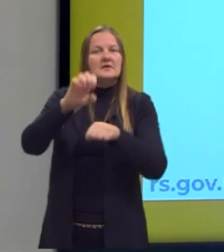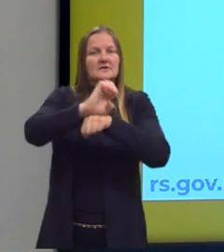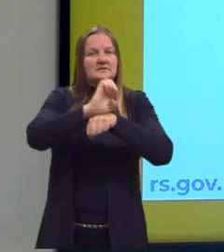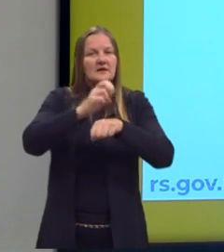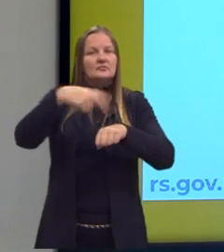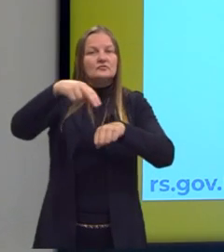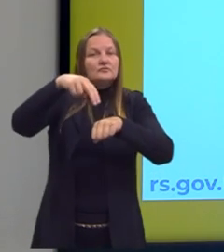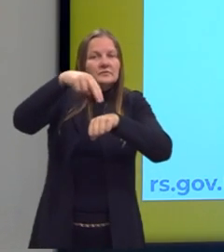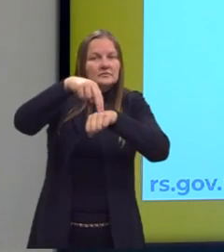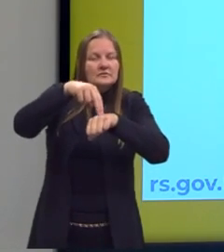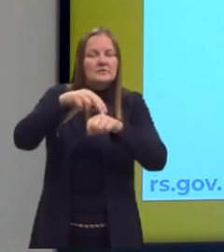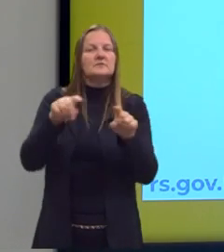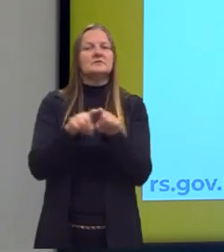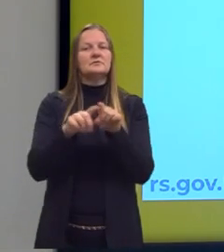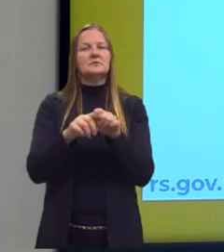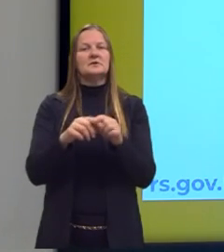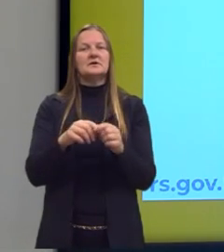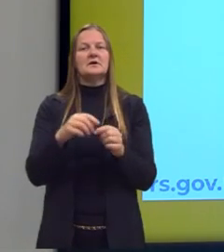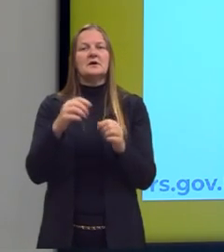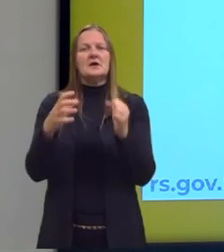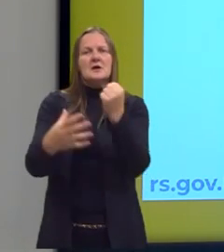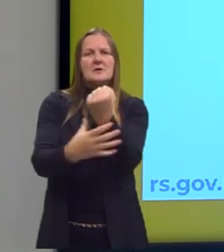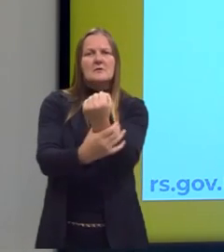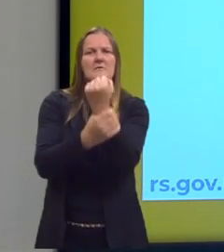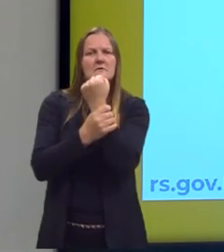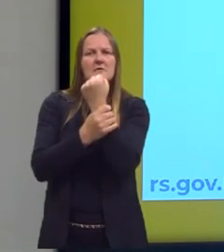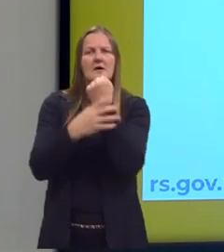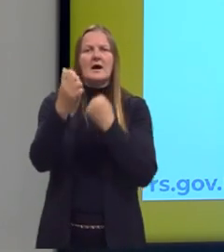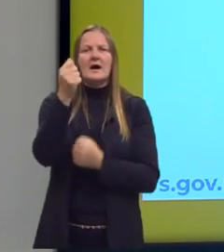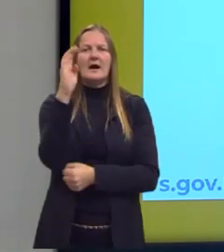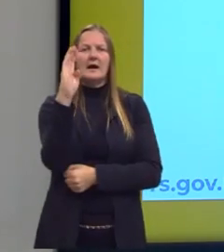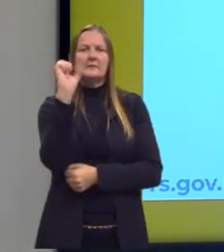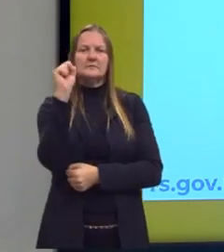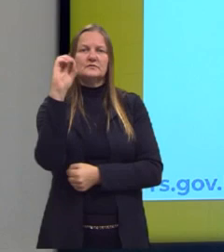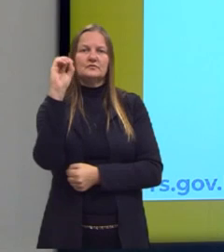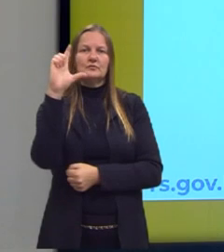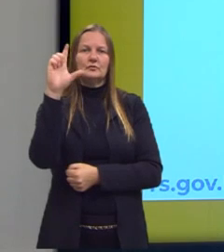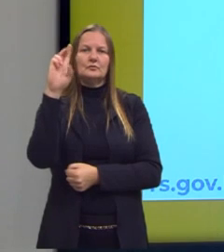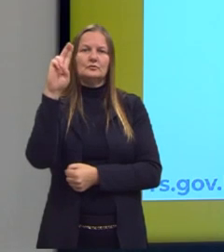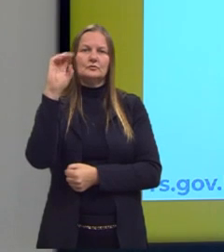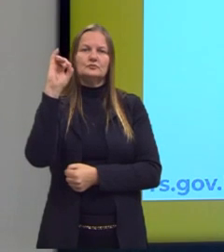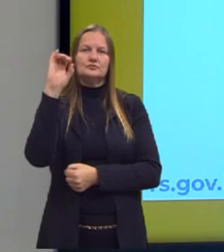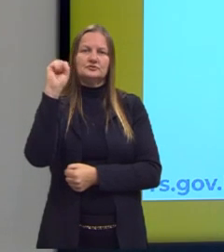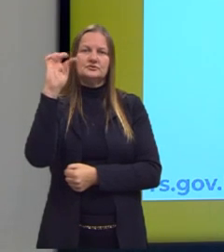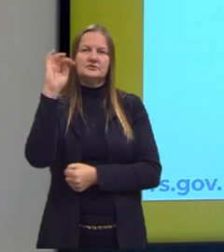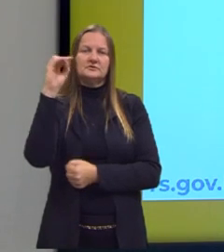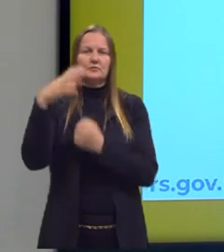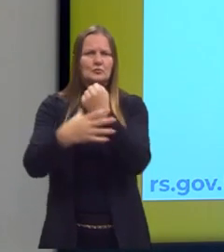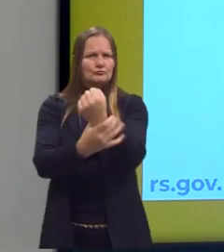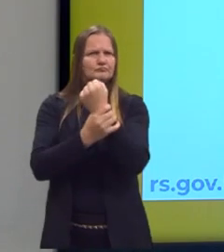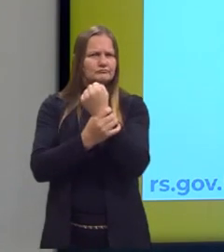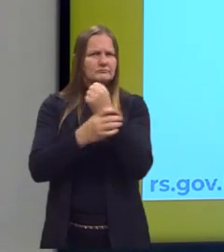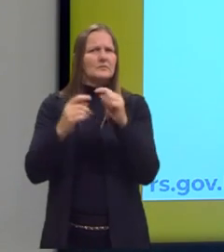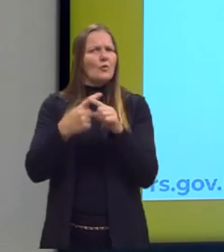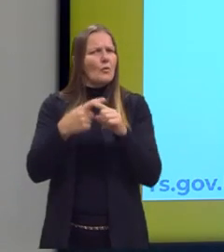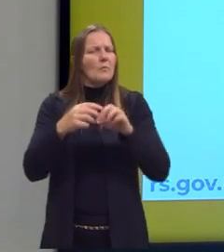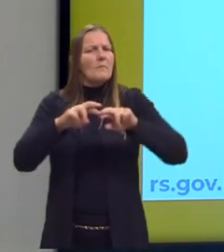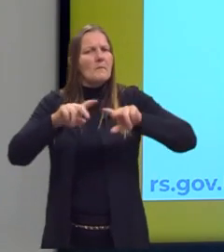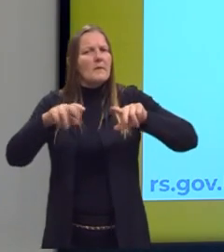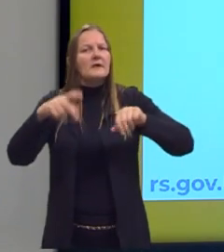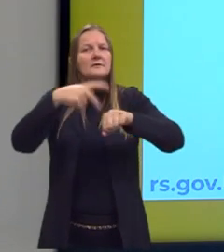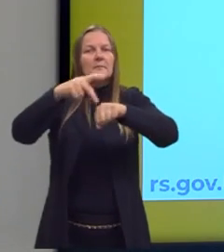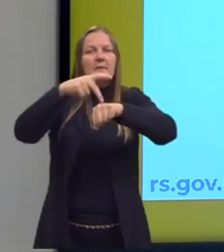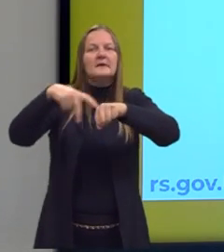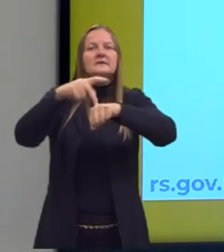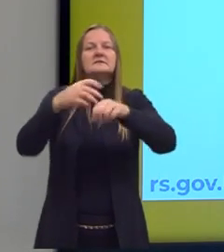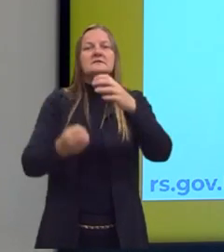nacionais, com o absolutismo, a unificação dos países ibéricos. Portugal e Espanha foram os primeiros países a